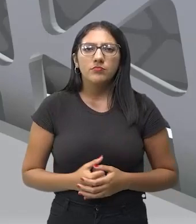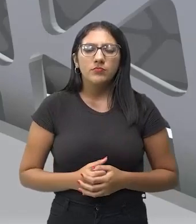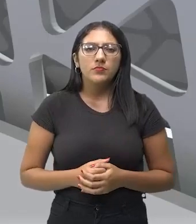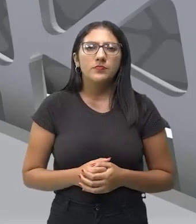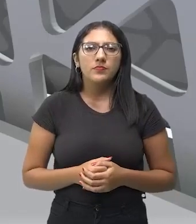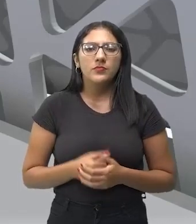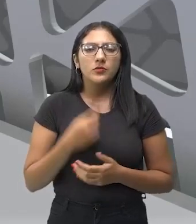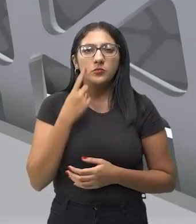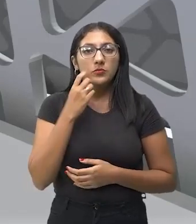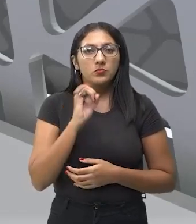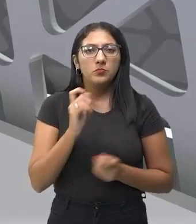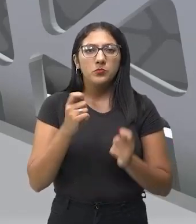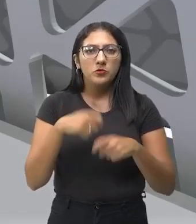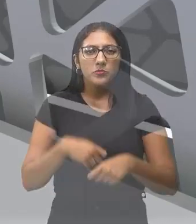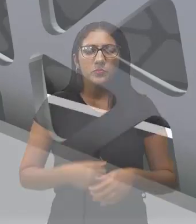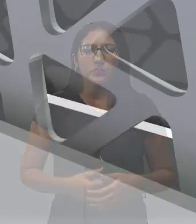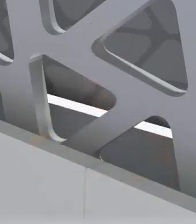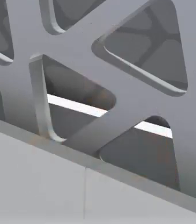Vamos lá?